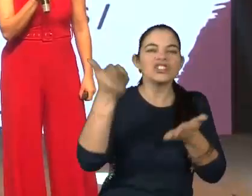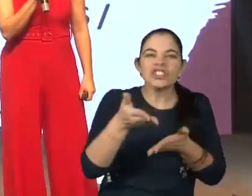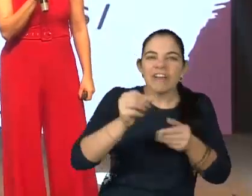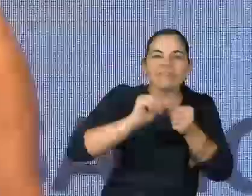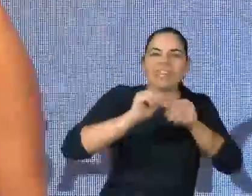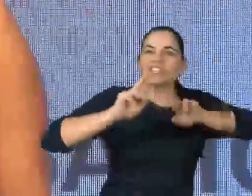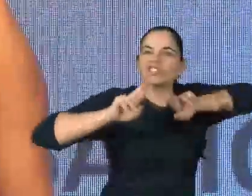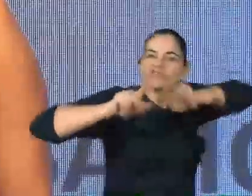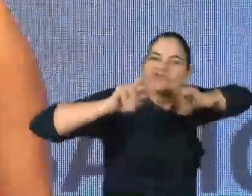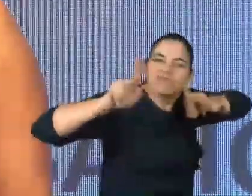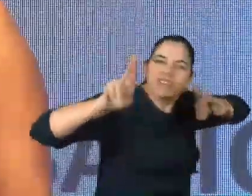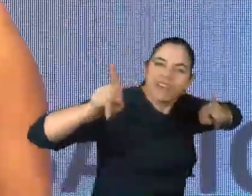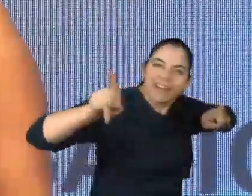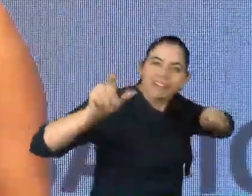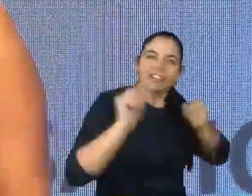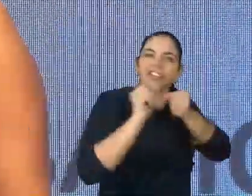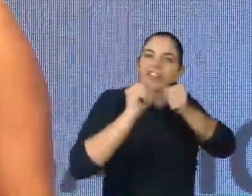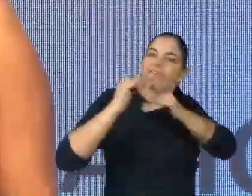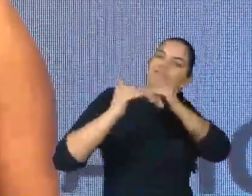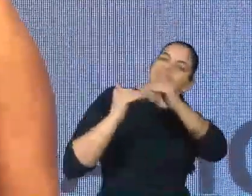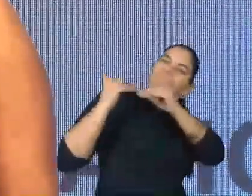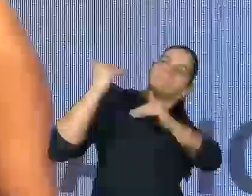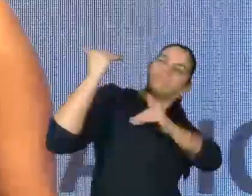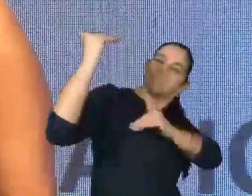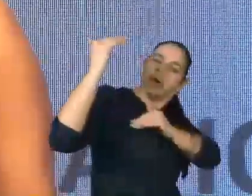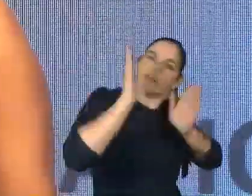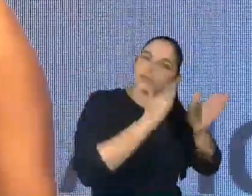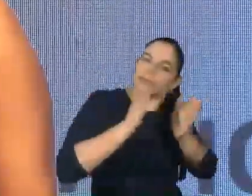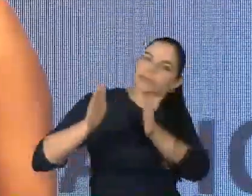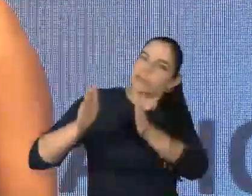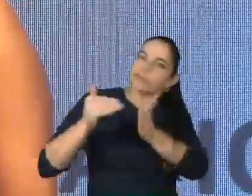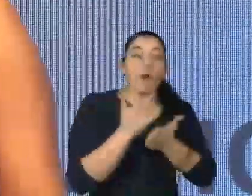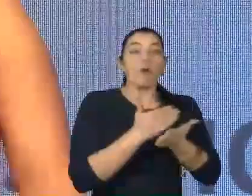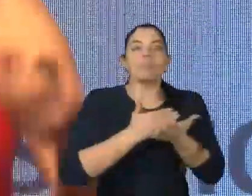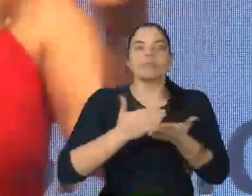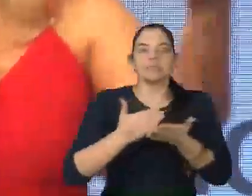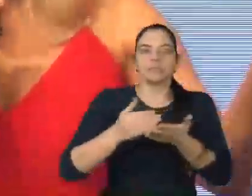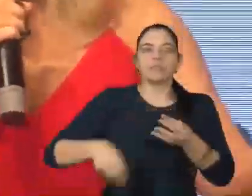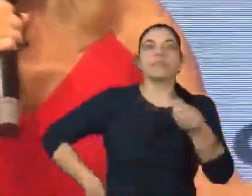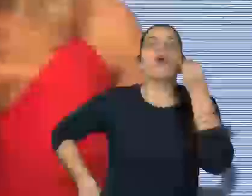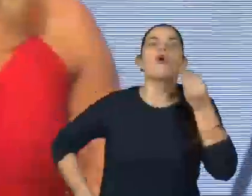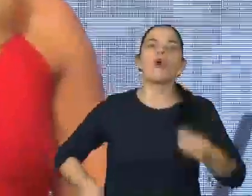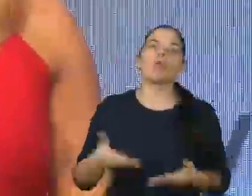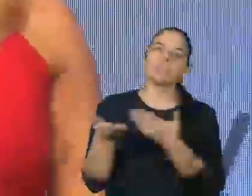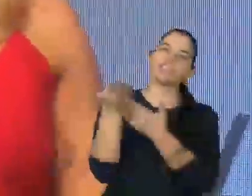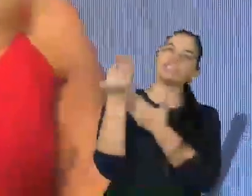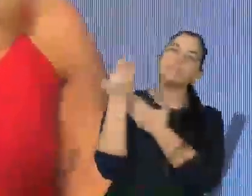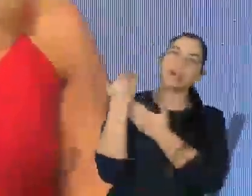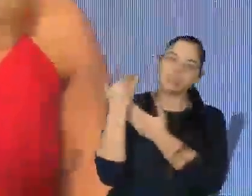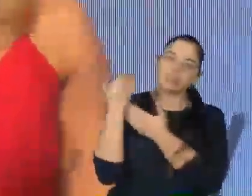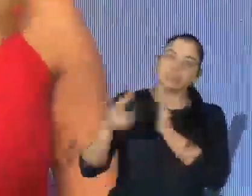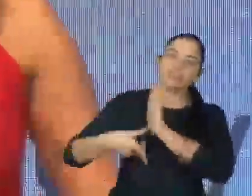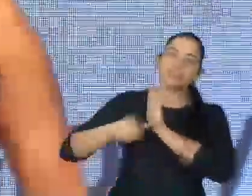diferente e o quanto vocês avançaram em algum processo, vamos voltar do começo. Como nós estávamos quando